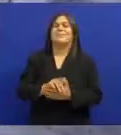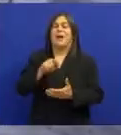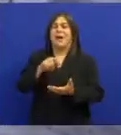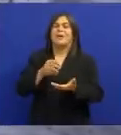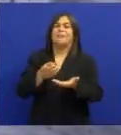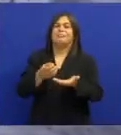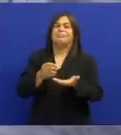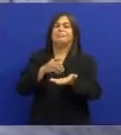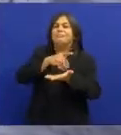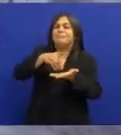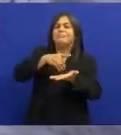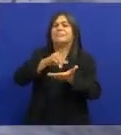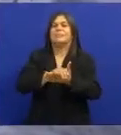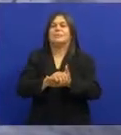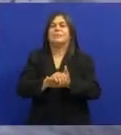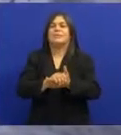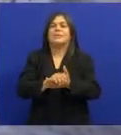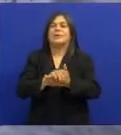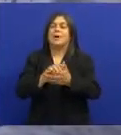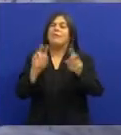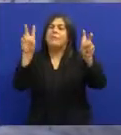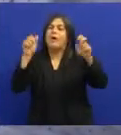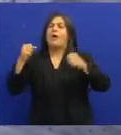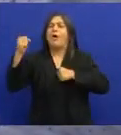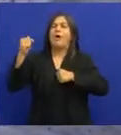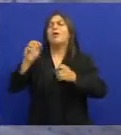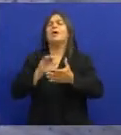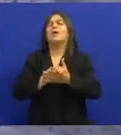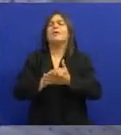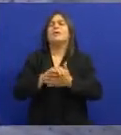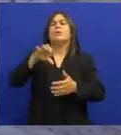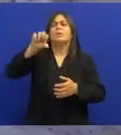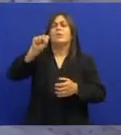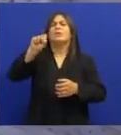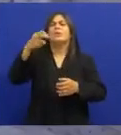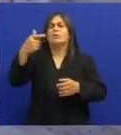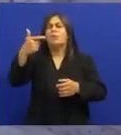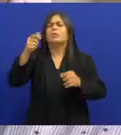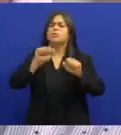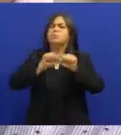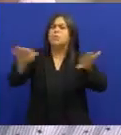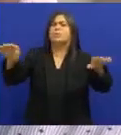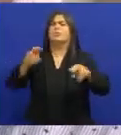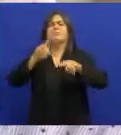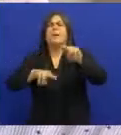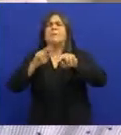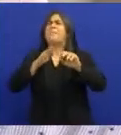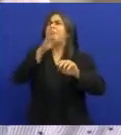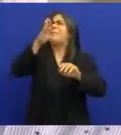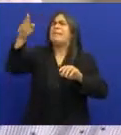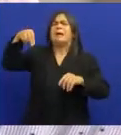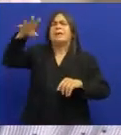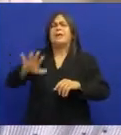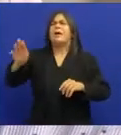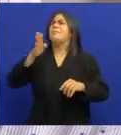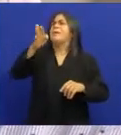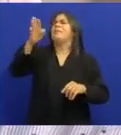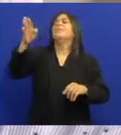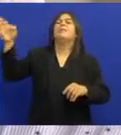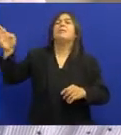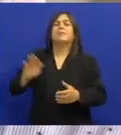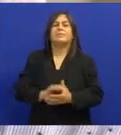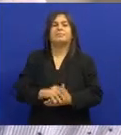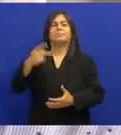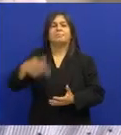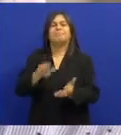forró Em 1982 ele ainda estava na divulgação desse disco No período junino Fazendo shows pelo nordeste